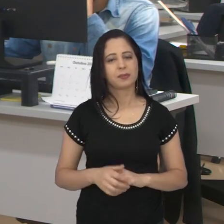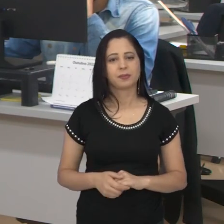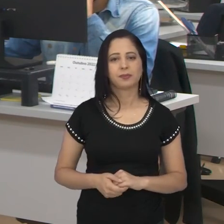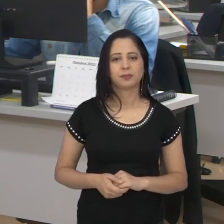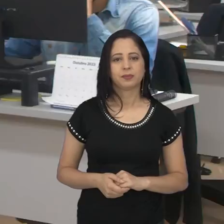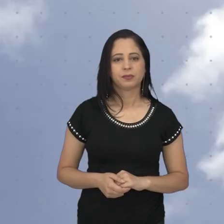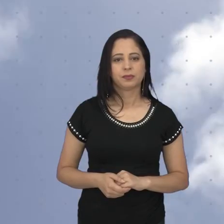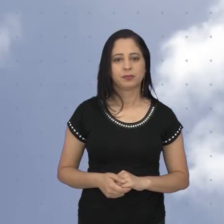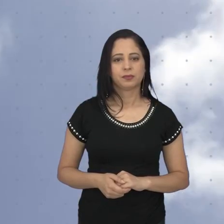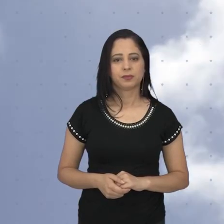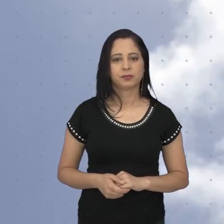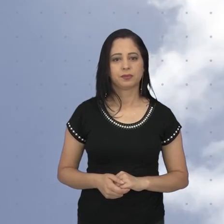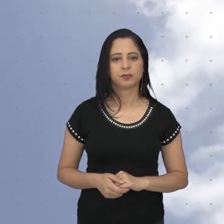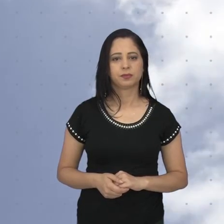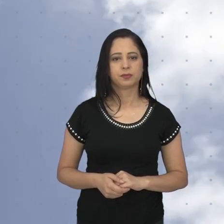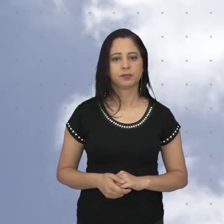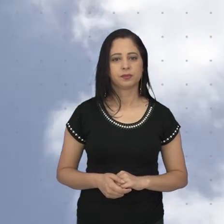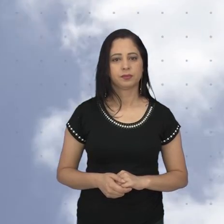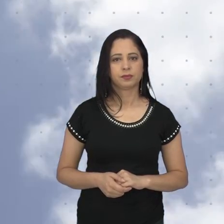ver na previsão?